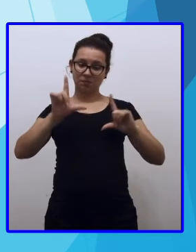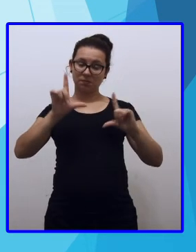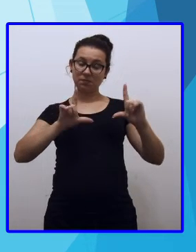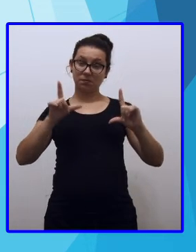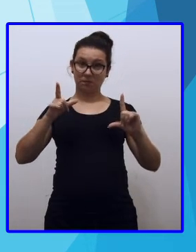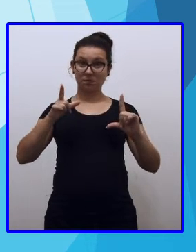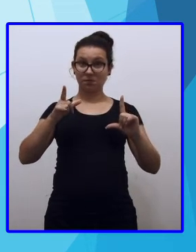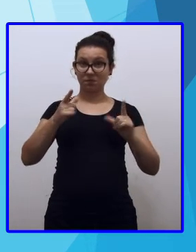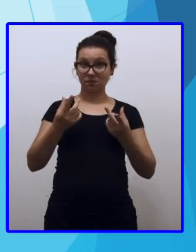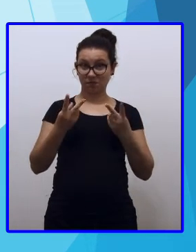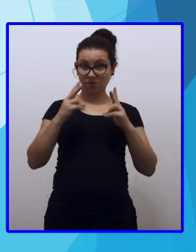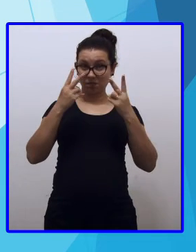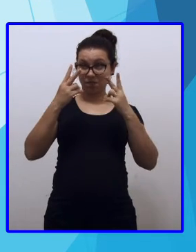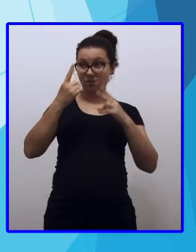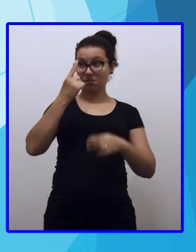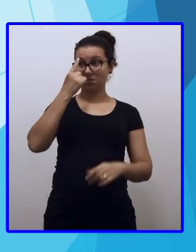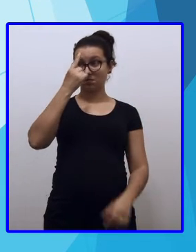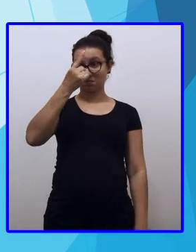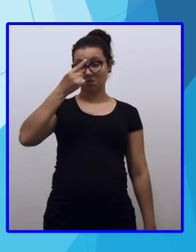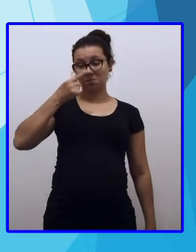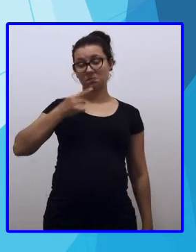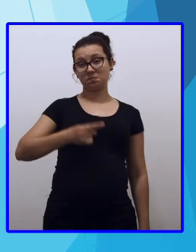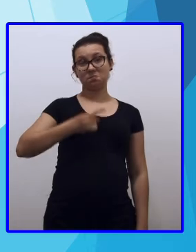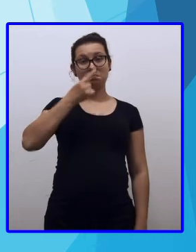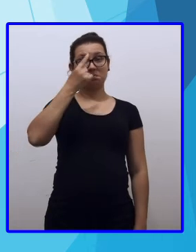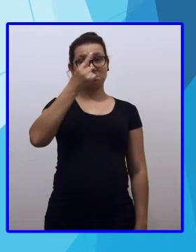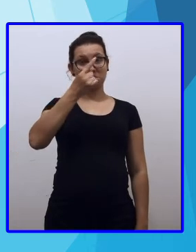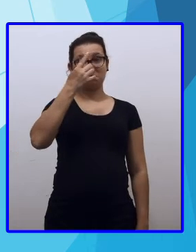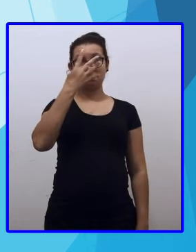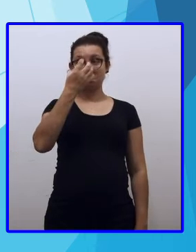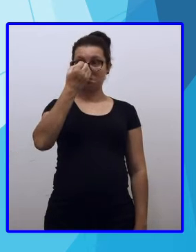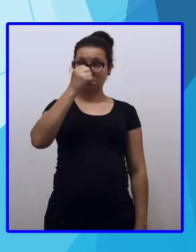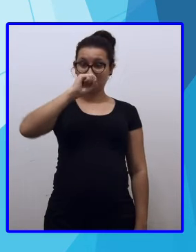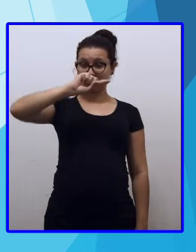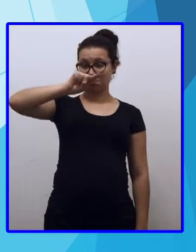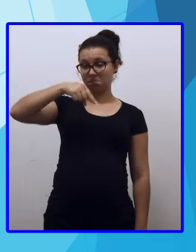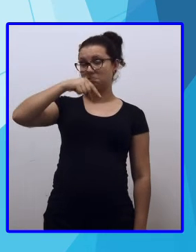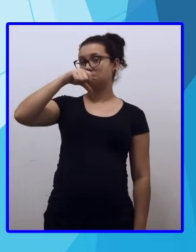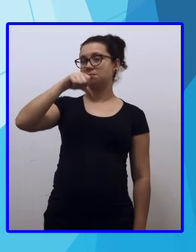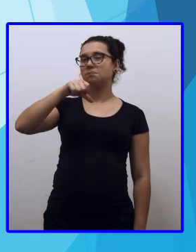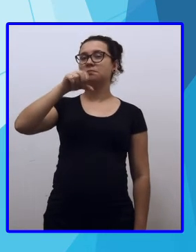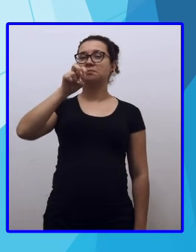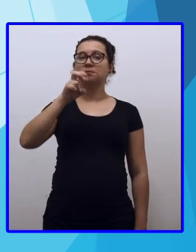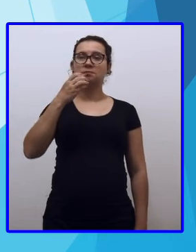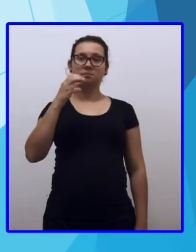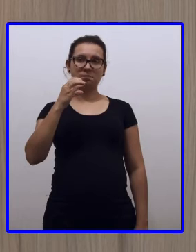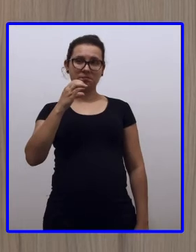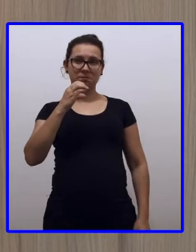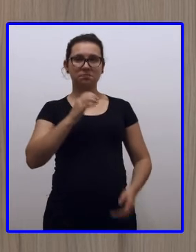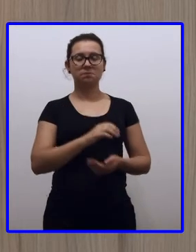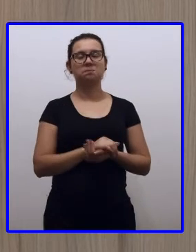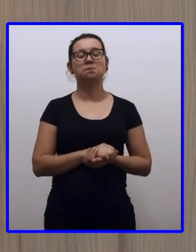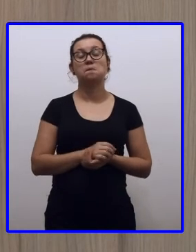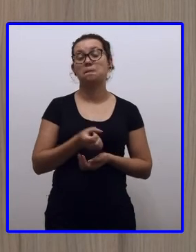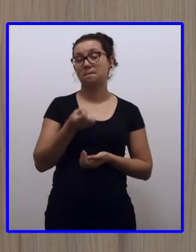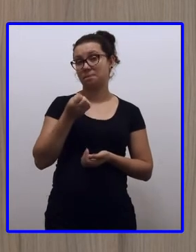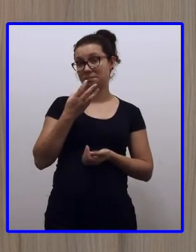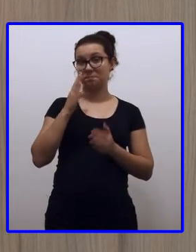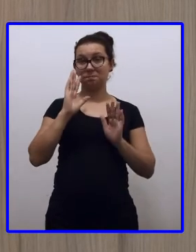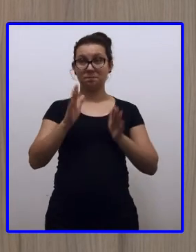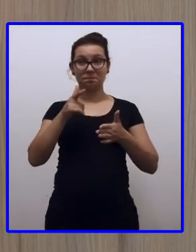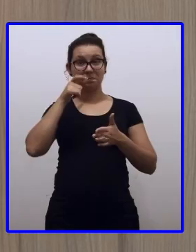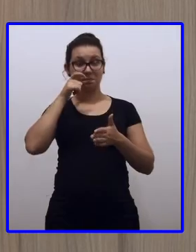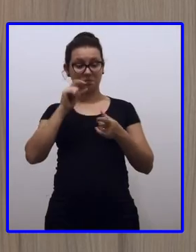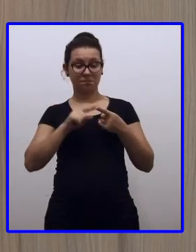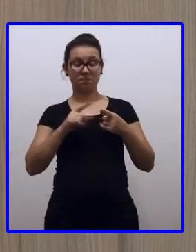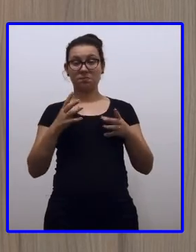TV custará R$1.148,95. Bom, nós já vimos